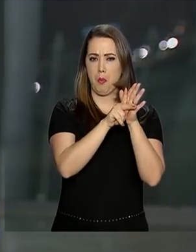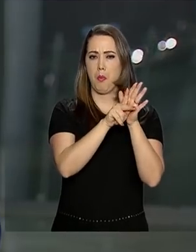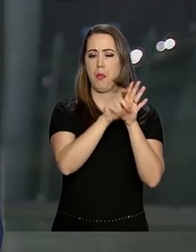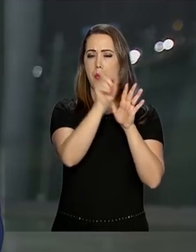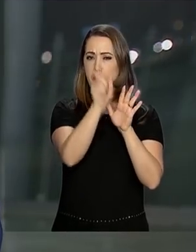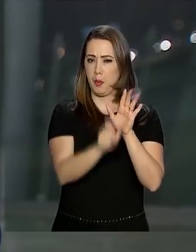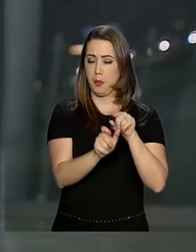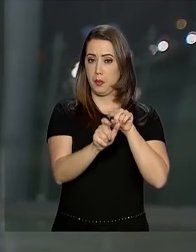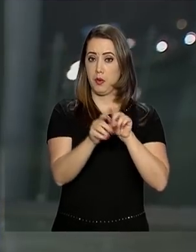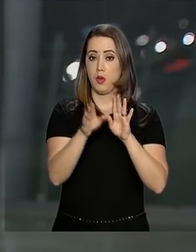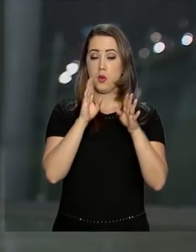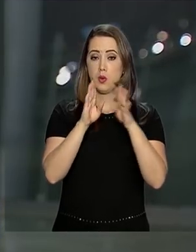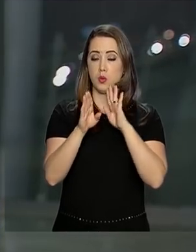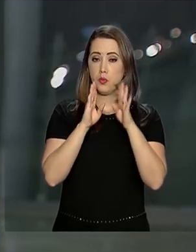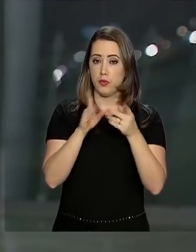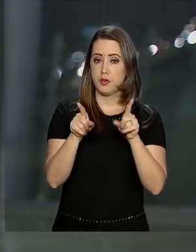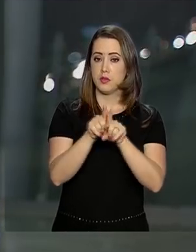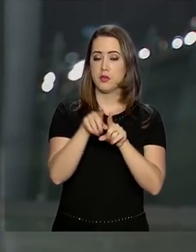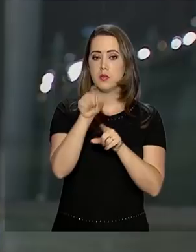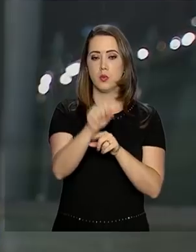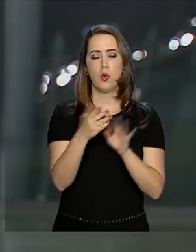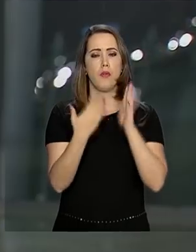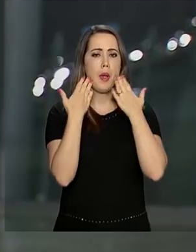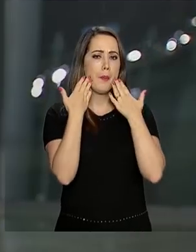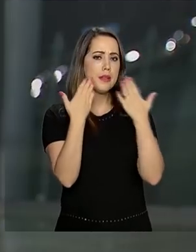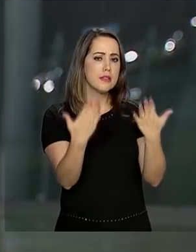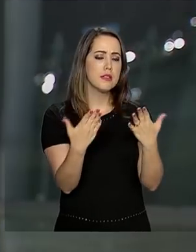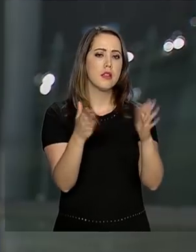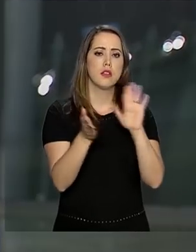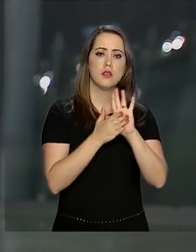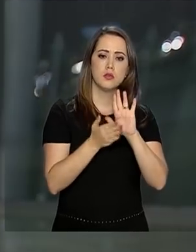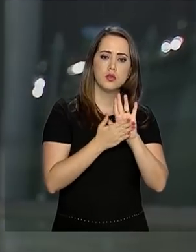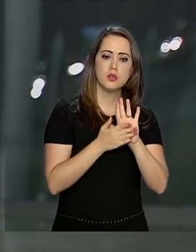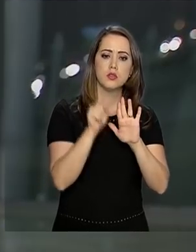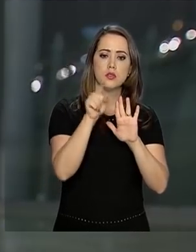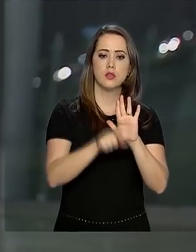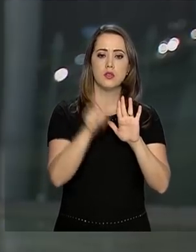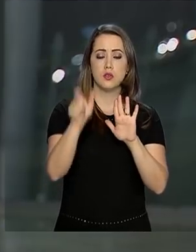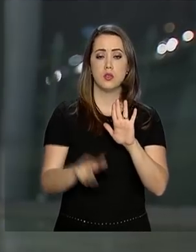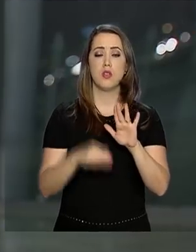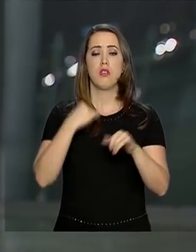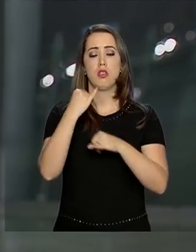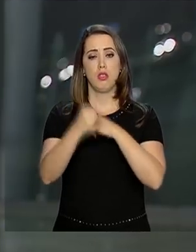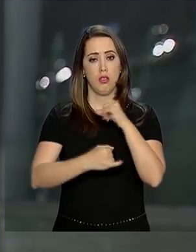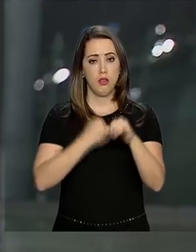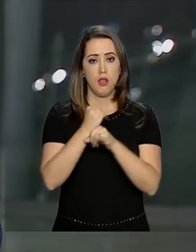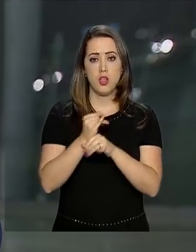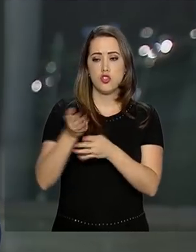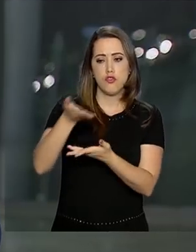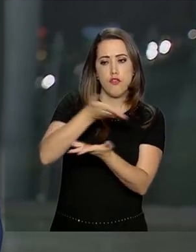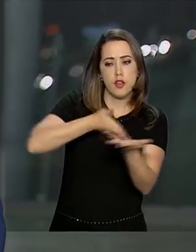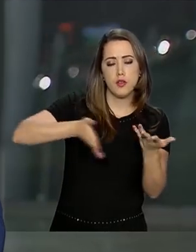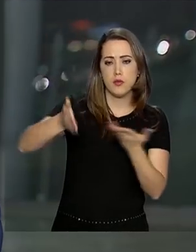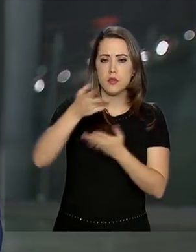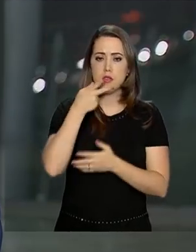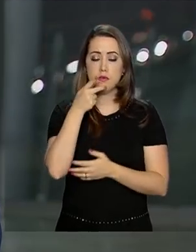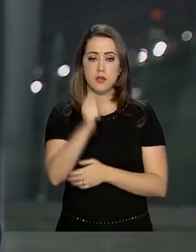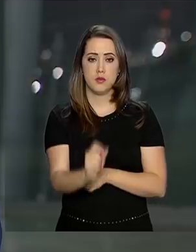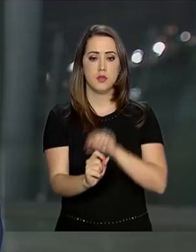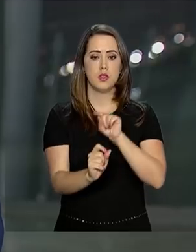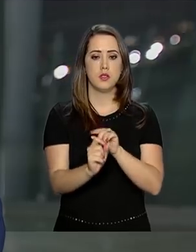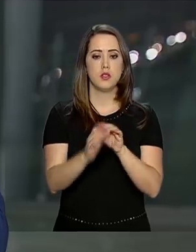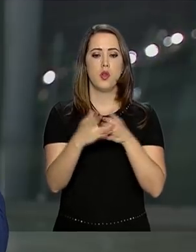disse que vai apresentar propostas, interagir com os internautas, como ele mesmo disse,